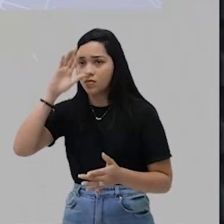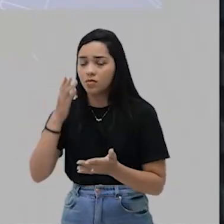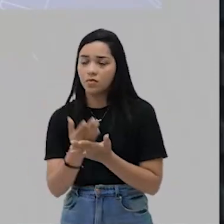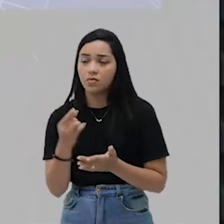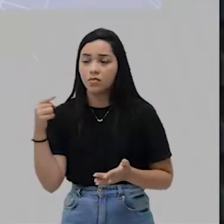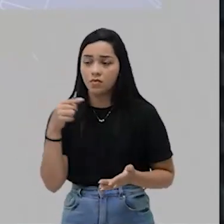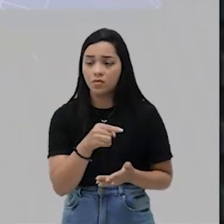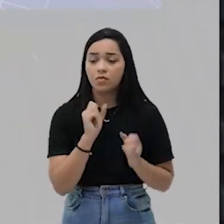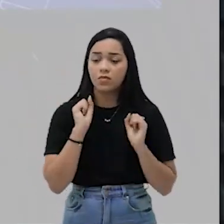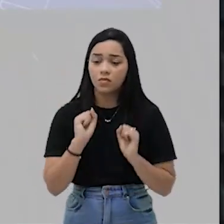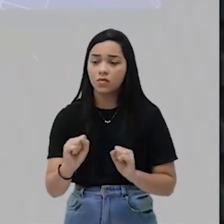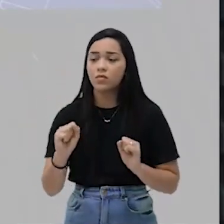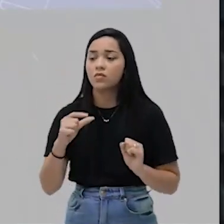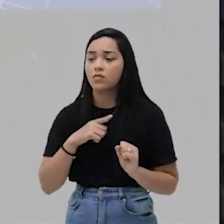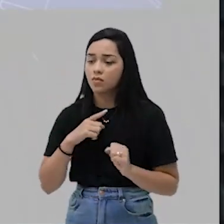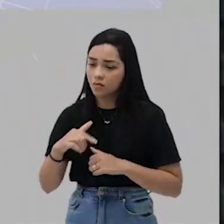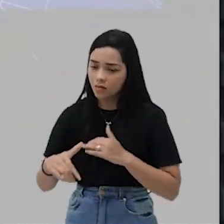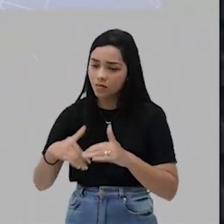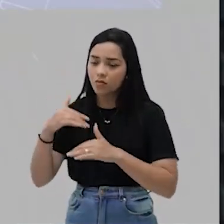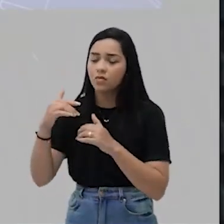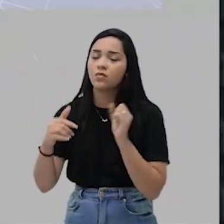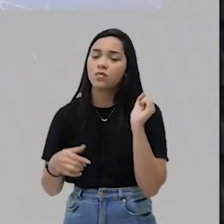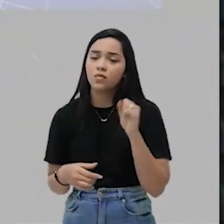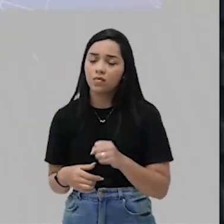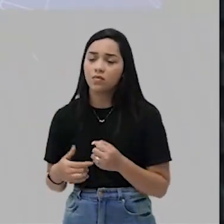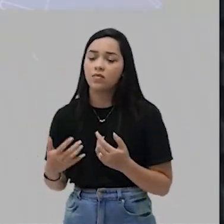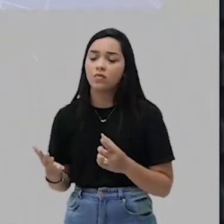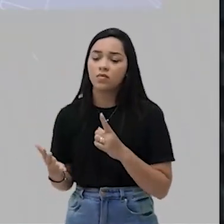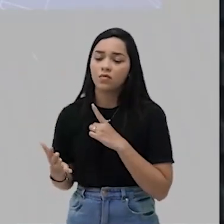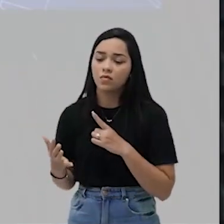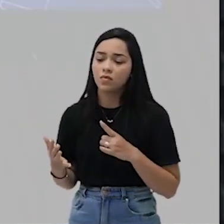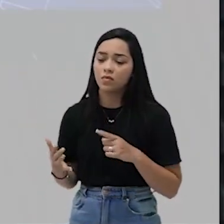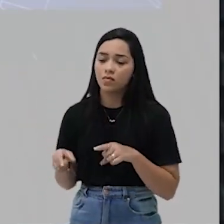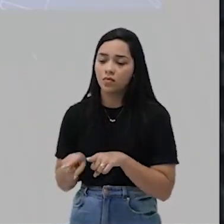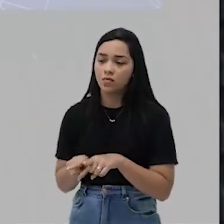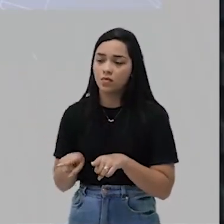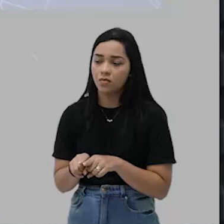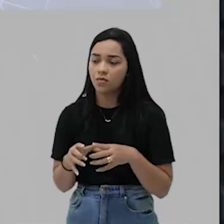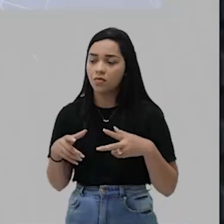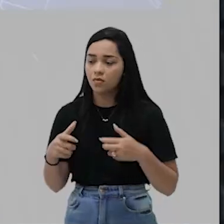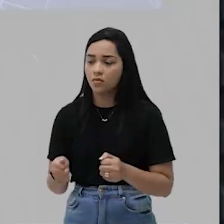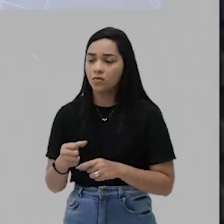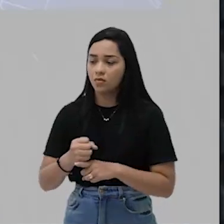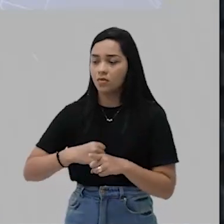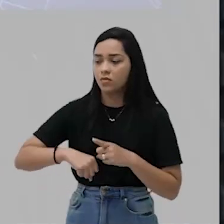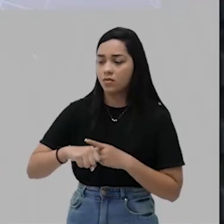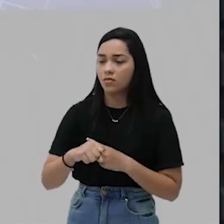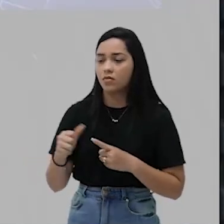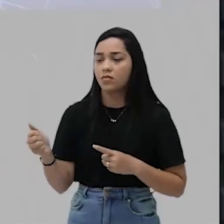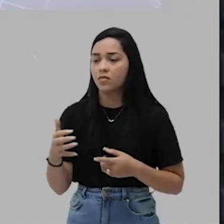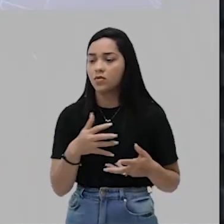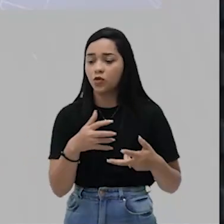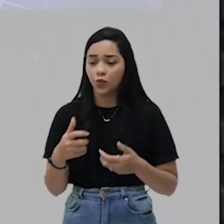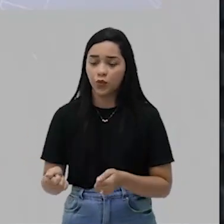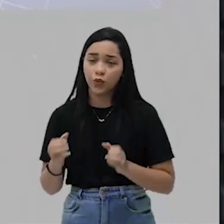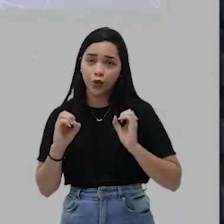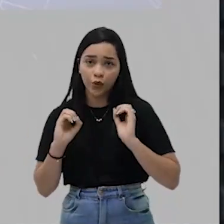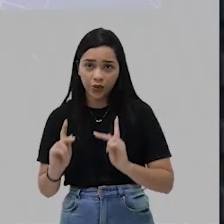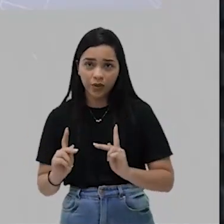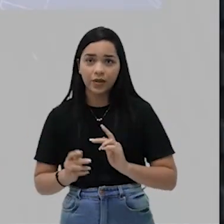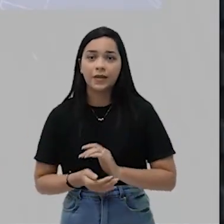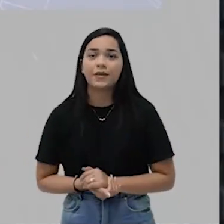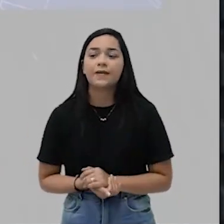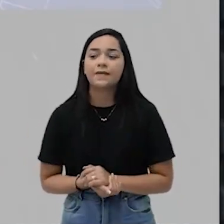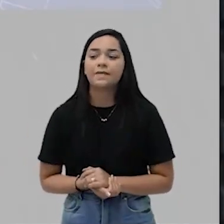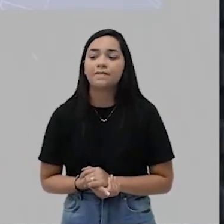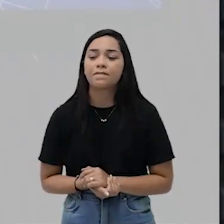nativos para poder, evidentemente, submeter, dominar essas sociedades do novo mundo. Ok, galerinha?